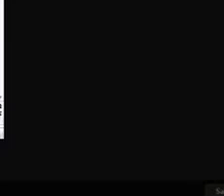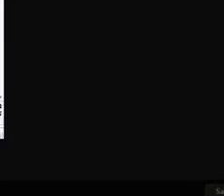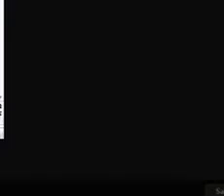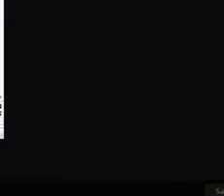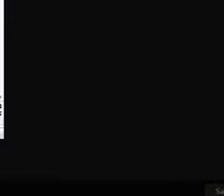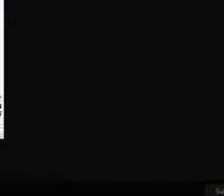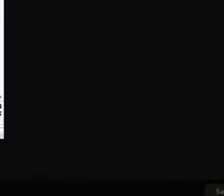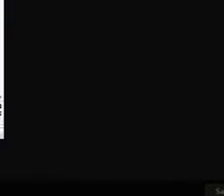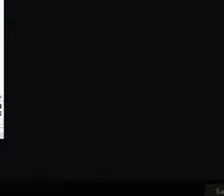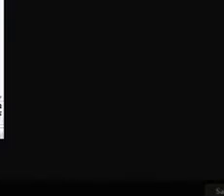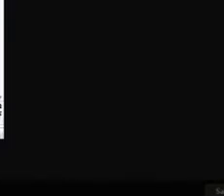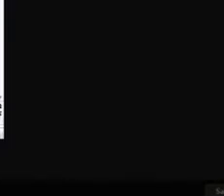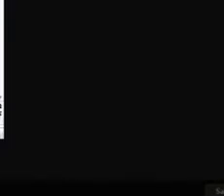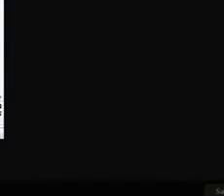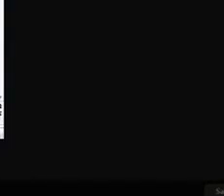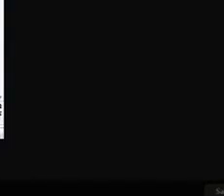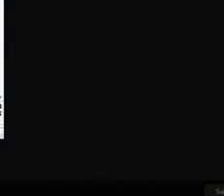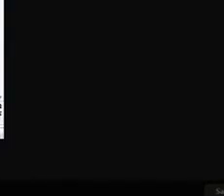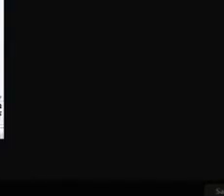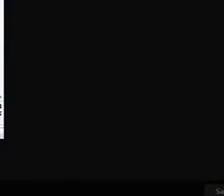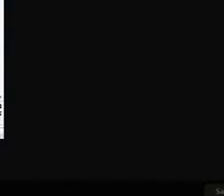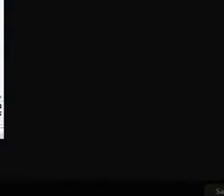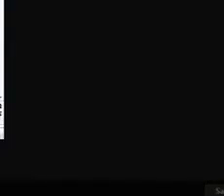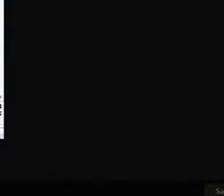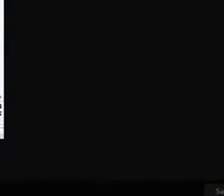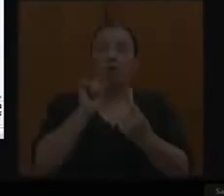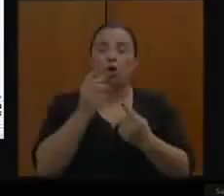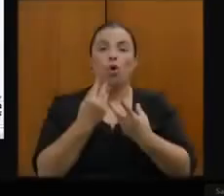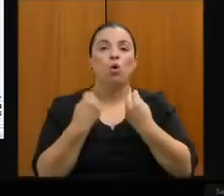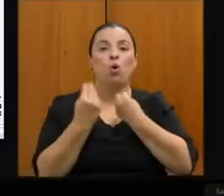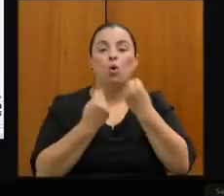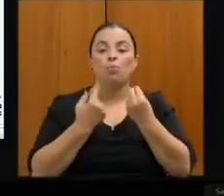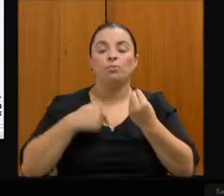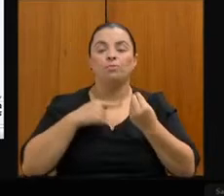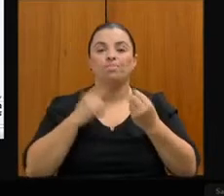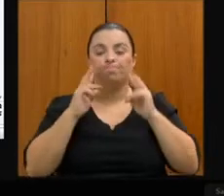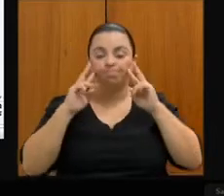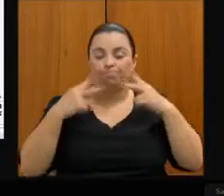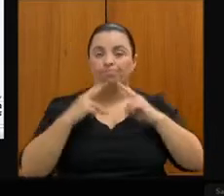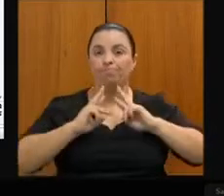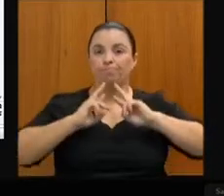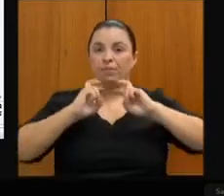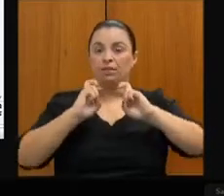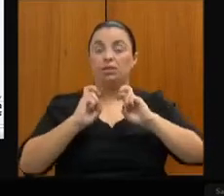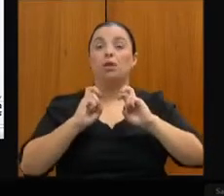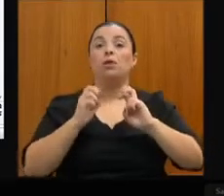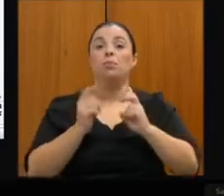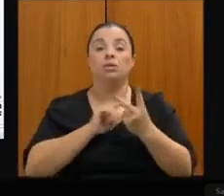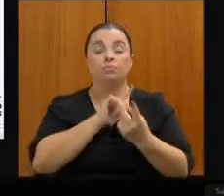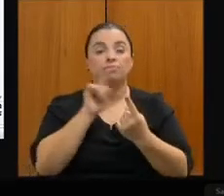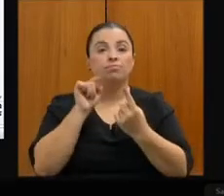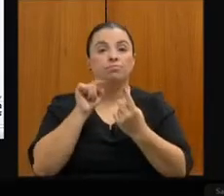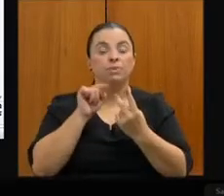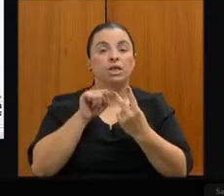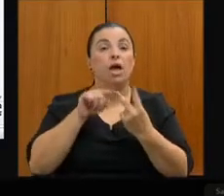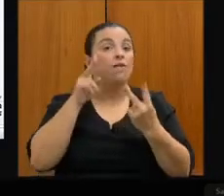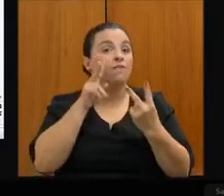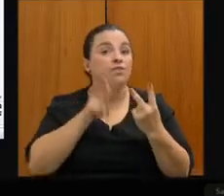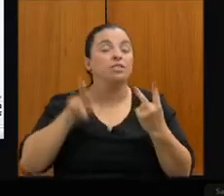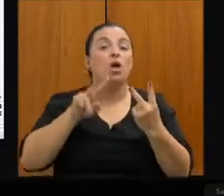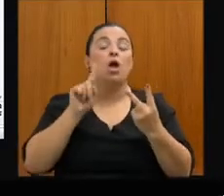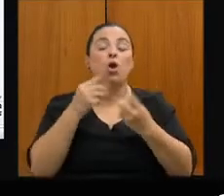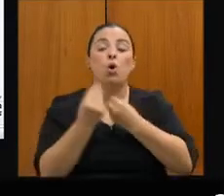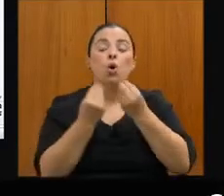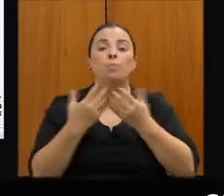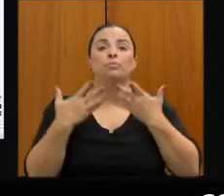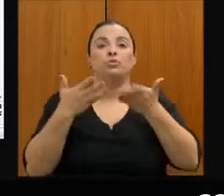visão. Bom, missão é como a gente se vê, como nós nos enxergamos, e a visão é onde a gente quer chegar. E toda vez que a gente